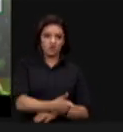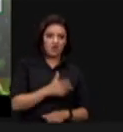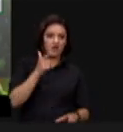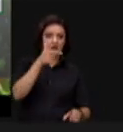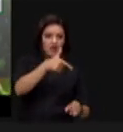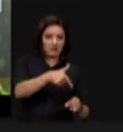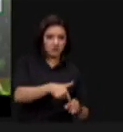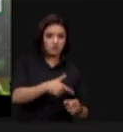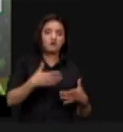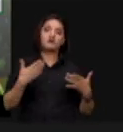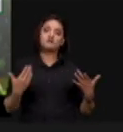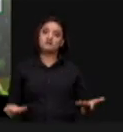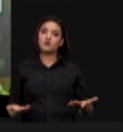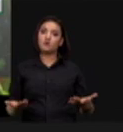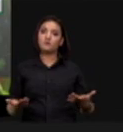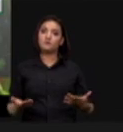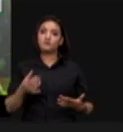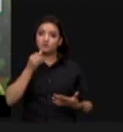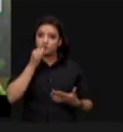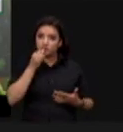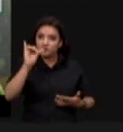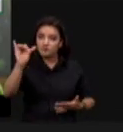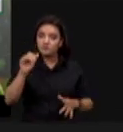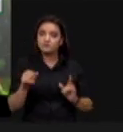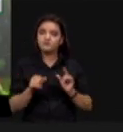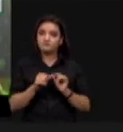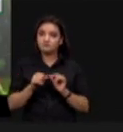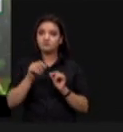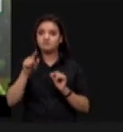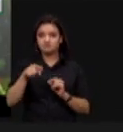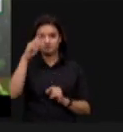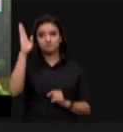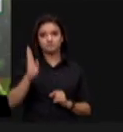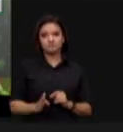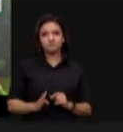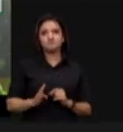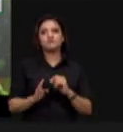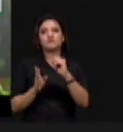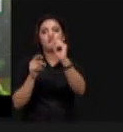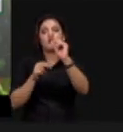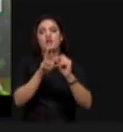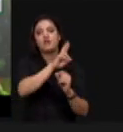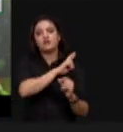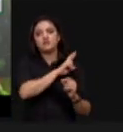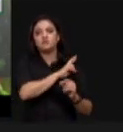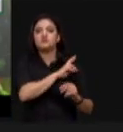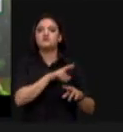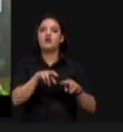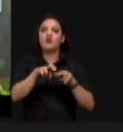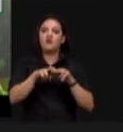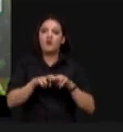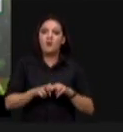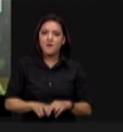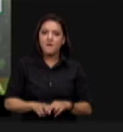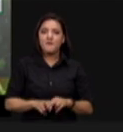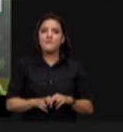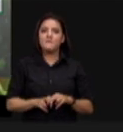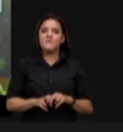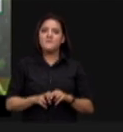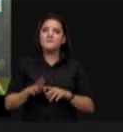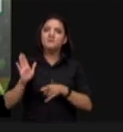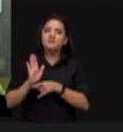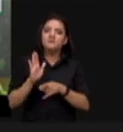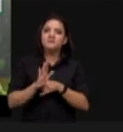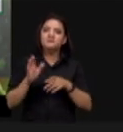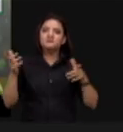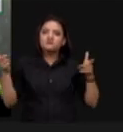agroenergia que foi desenvolvida aqui no Brasil é hoje responsável por um fator grande de mitigação e